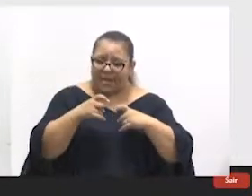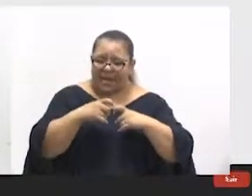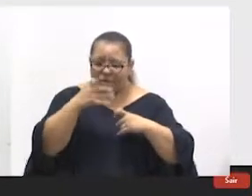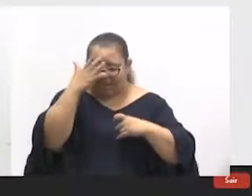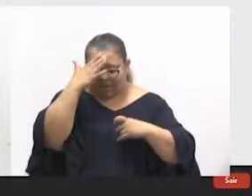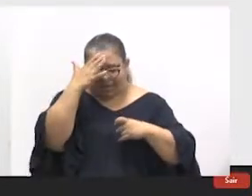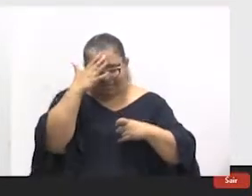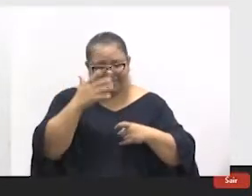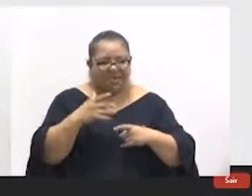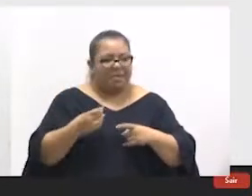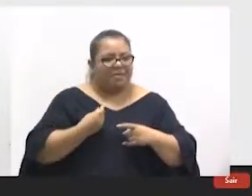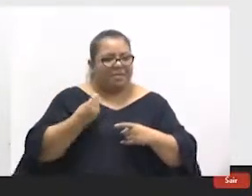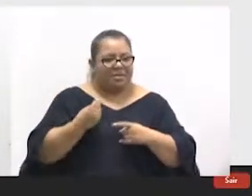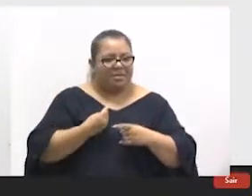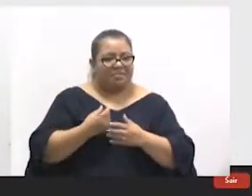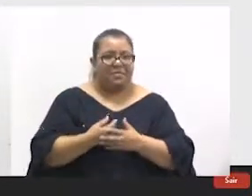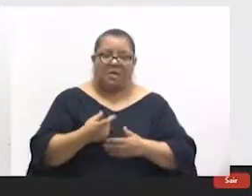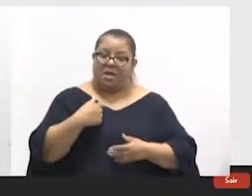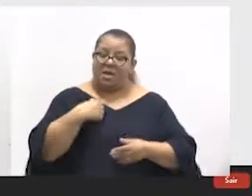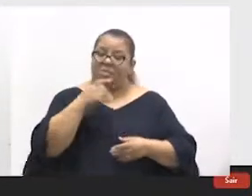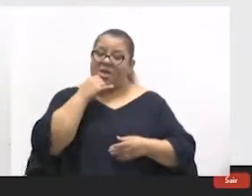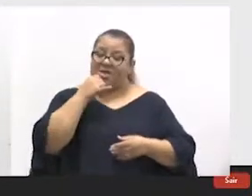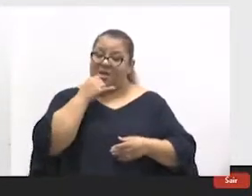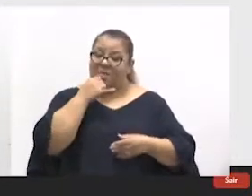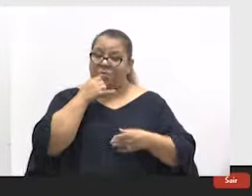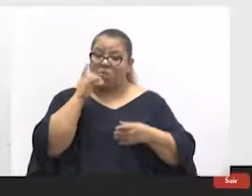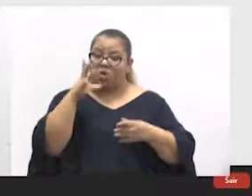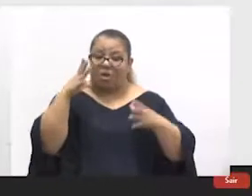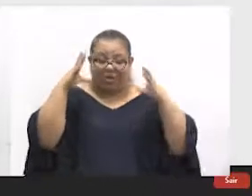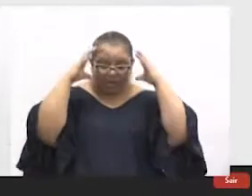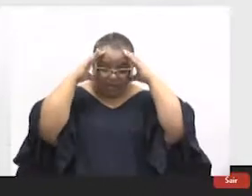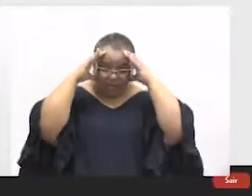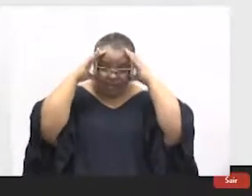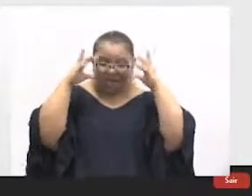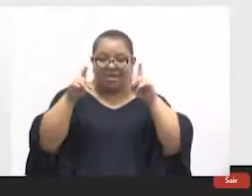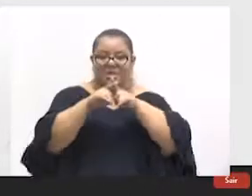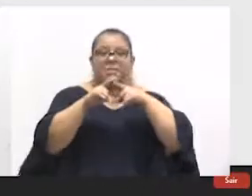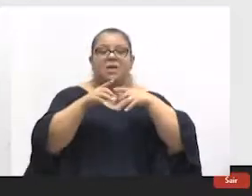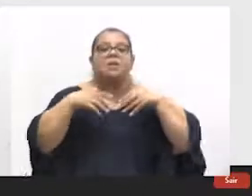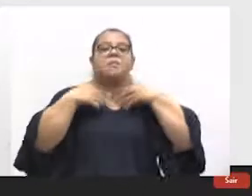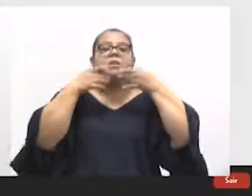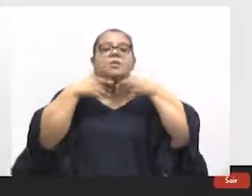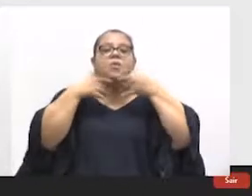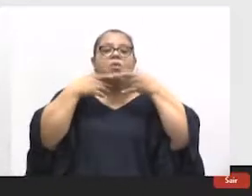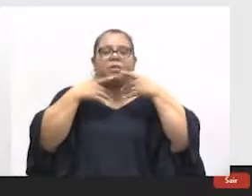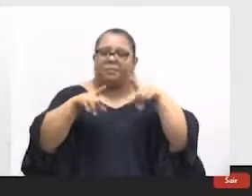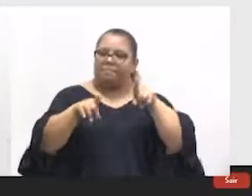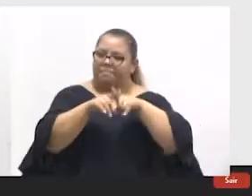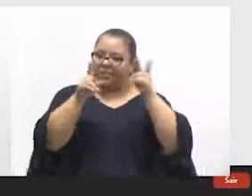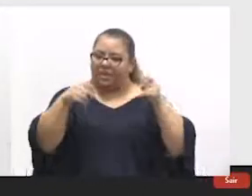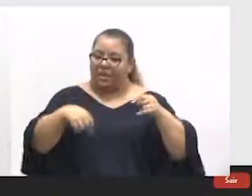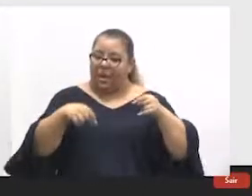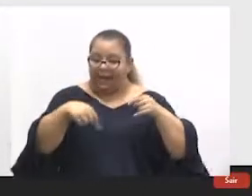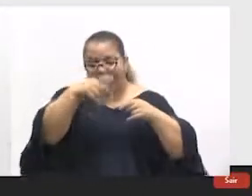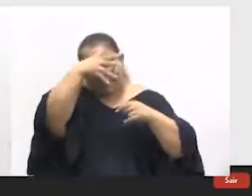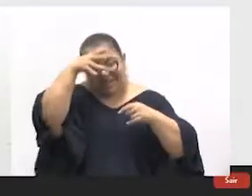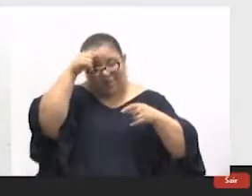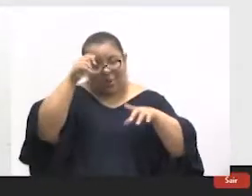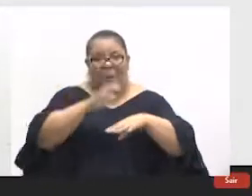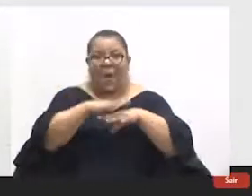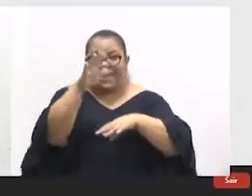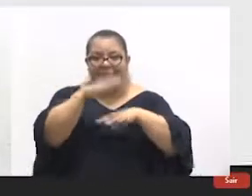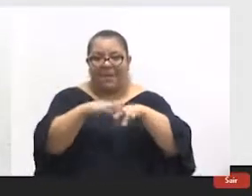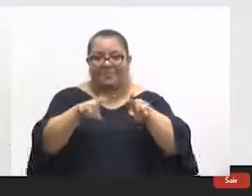Se eu dei o exemplo de cabeça e pescoço, mas a gente tem vários outros. Colo de útero, que aqui tem muito também no Mato Grosso, é a segunda doença mais